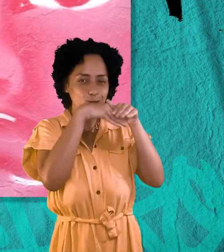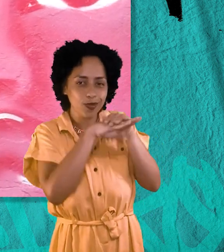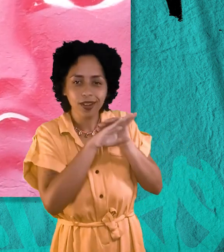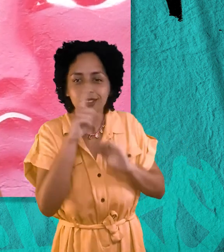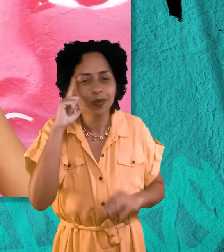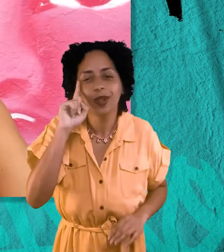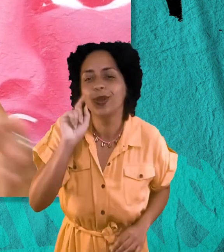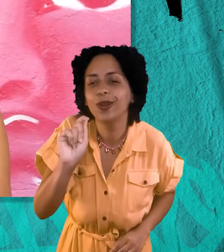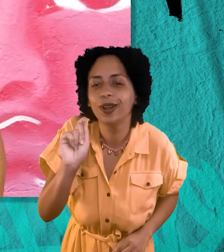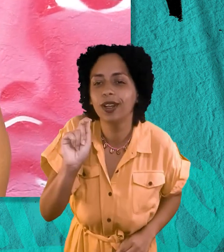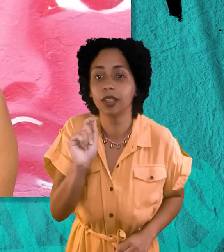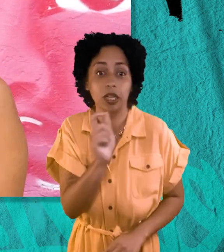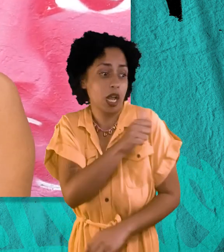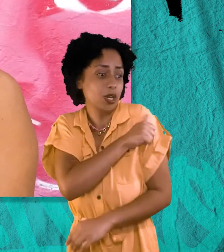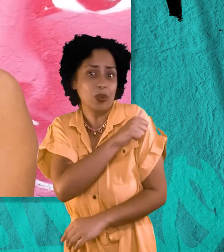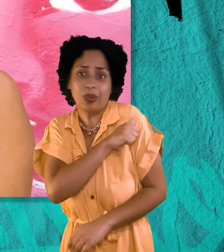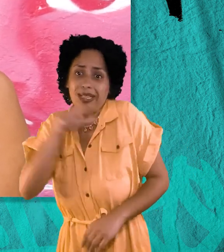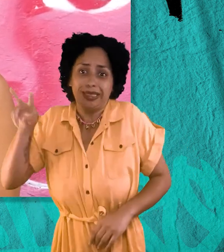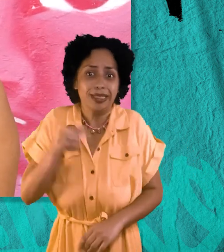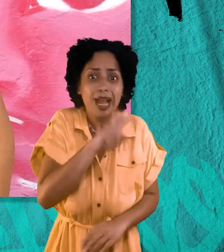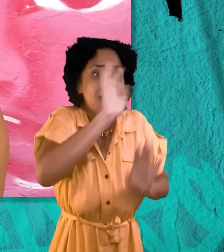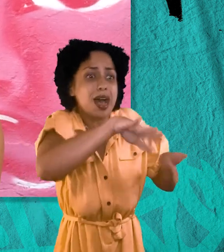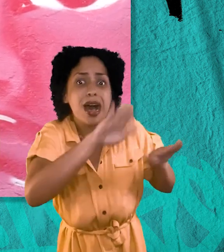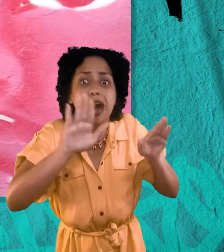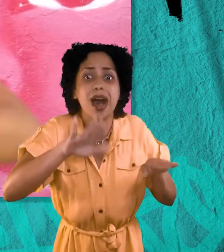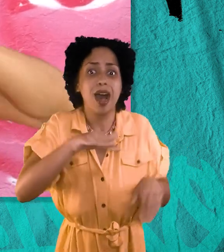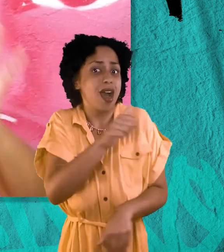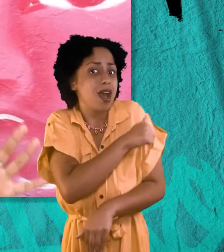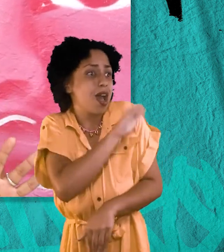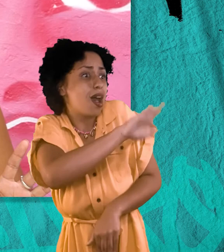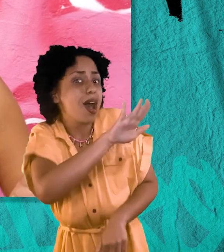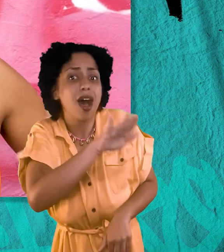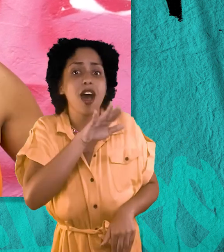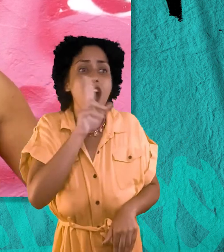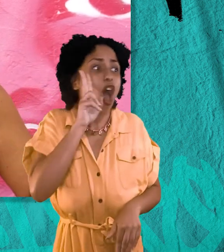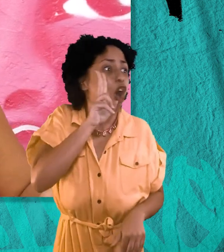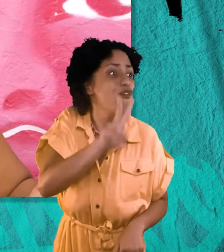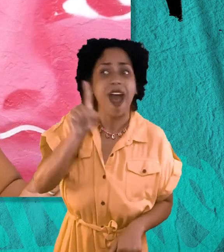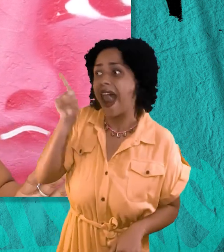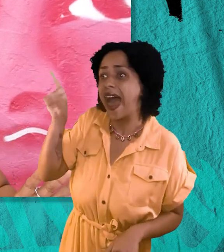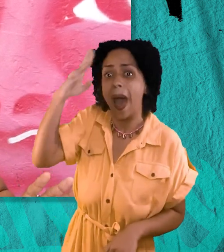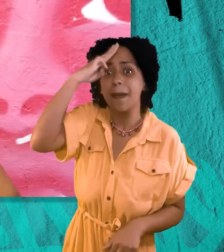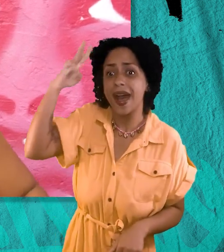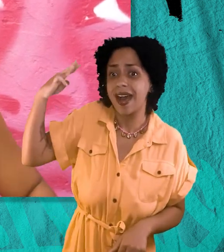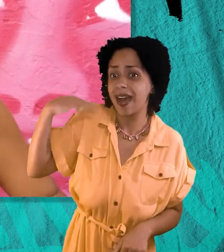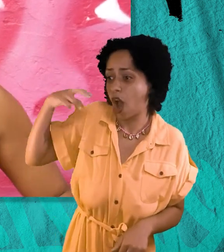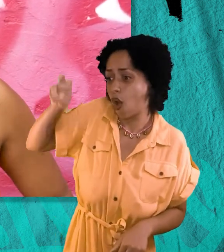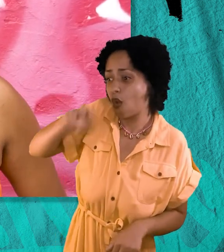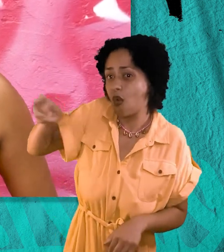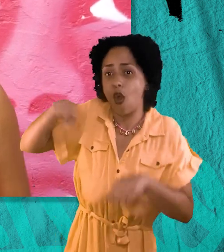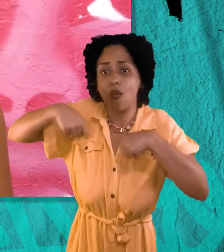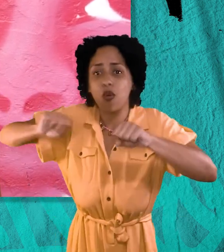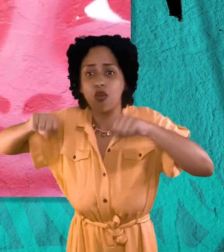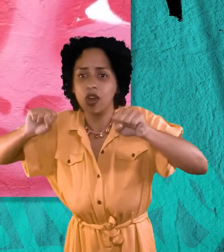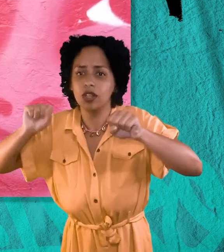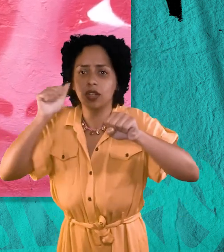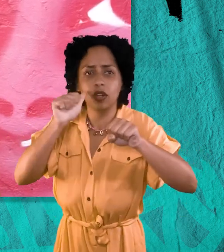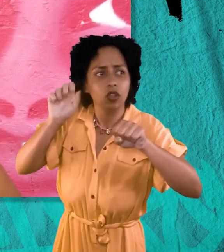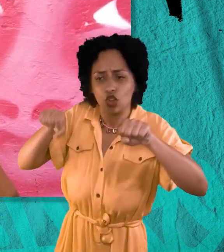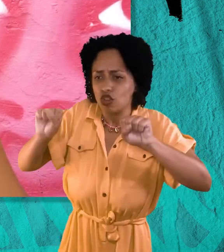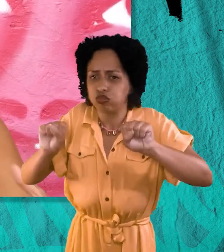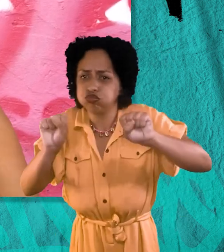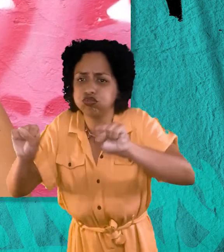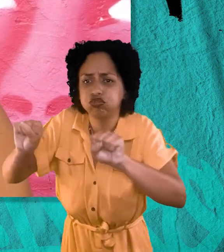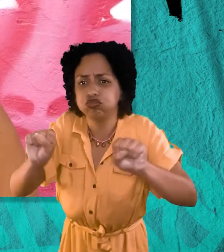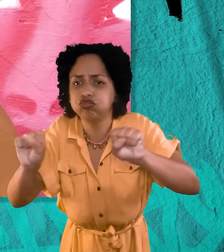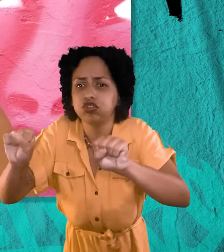entendimento. Um aluno, chegando na aula, disse espavorado. Professora, eu acabei de ver a Maria e ela estava no fim da rua e tinha uma moça